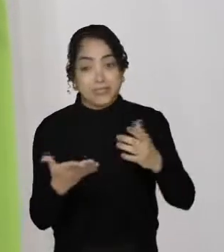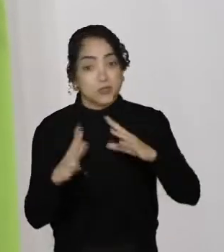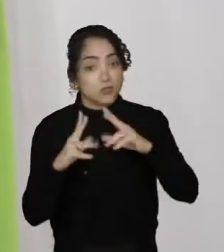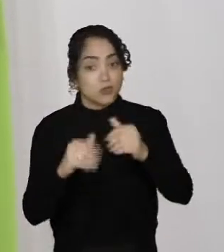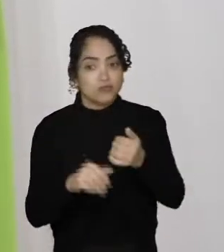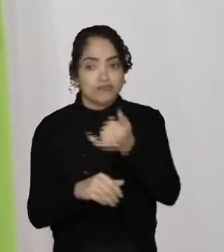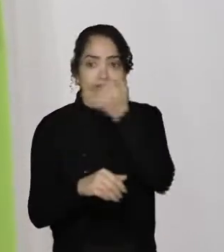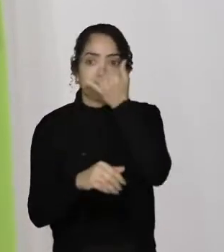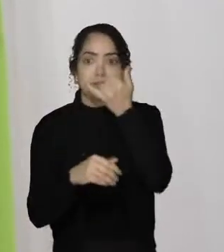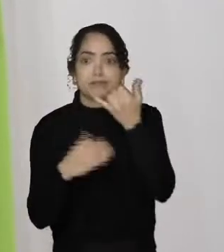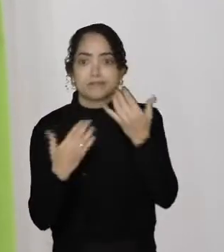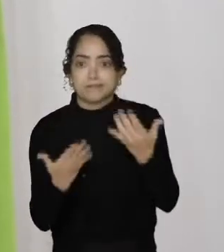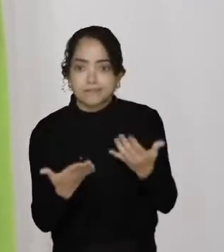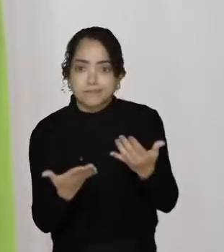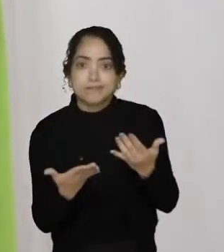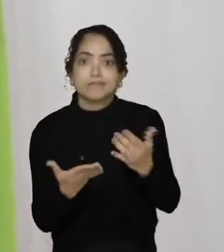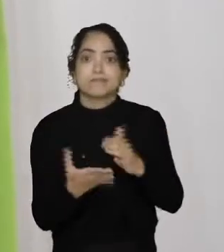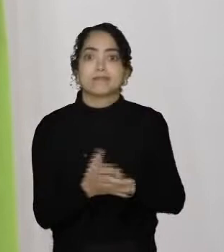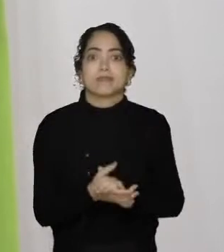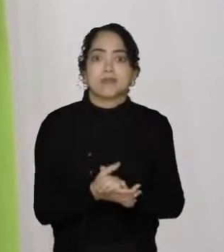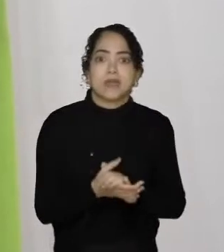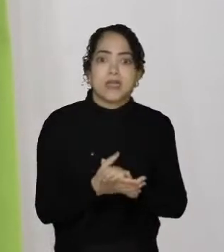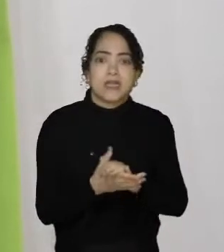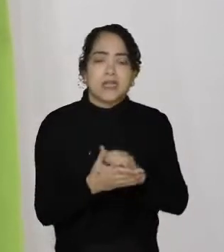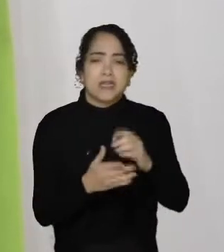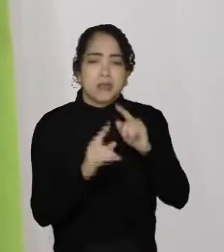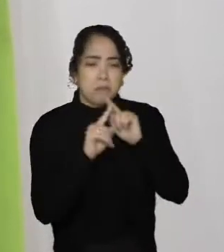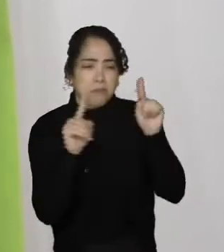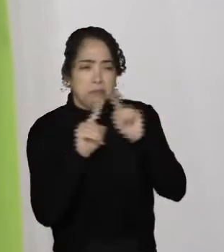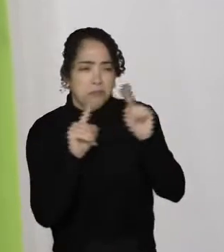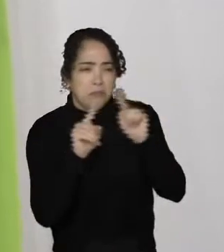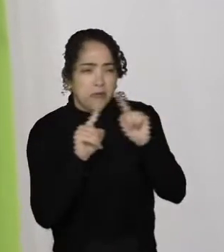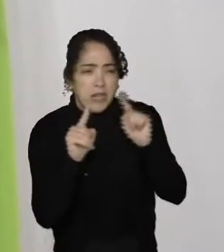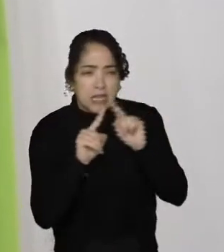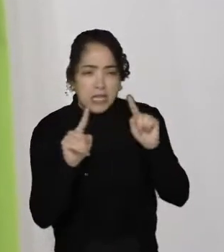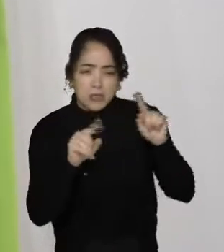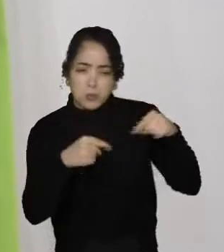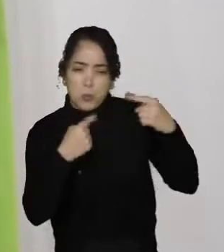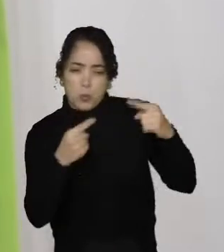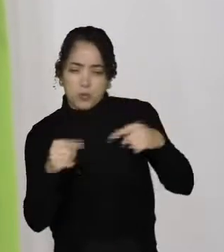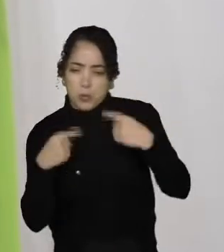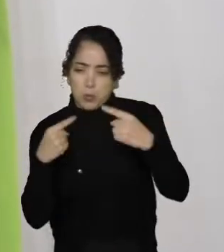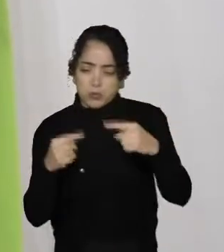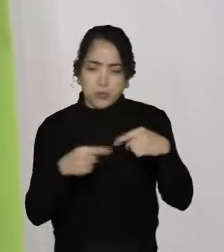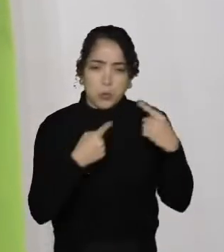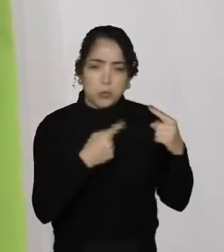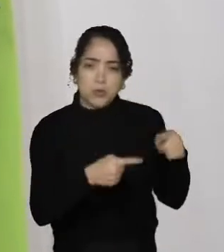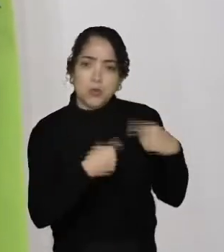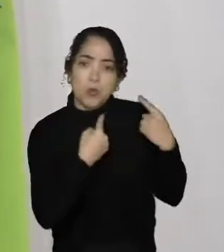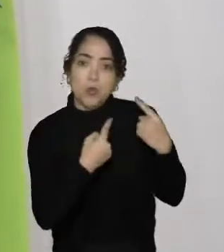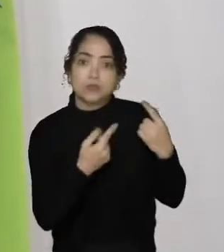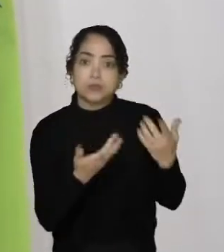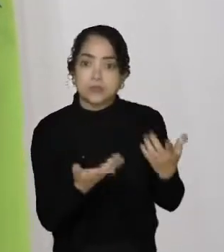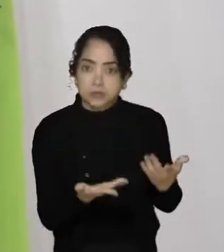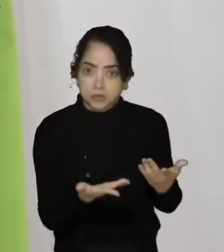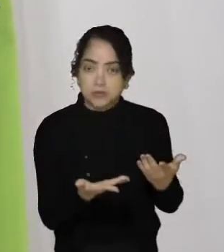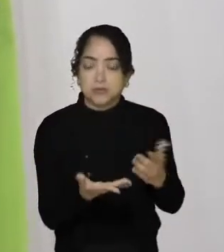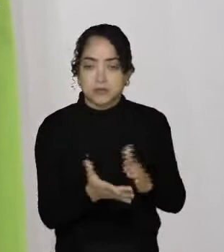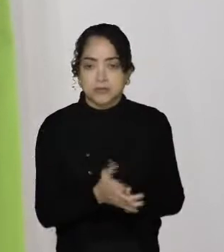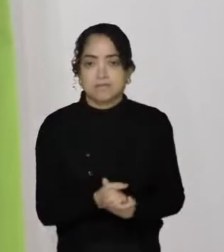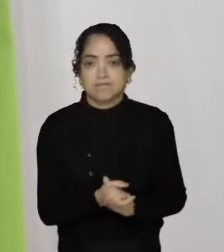Teve um colega que andou falando mal de mim em todos os quartéis, que fez metade do voto do que fez